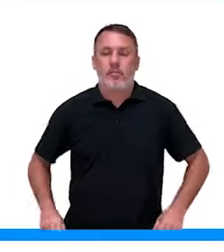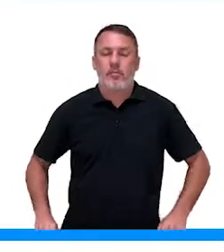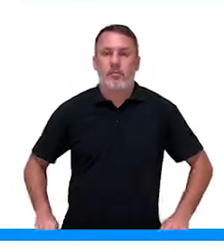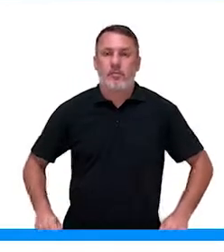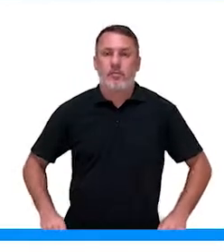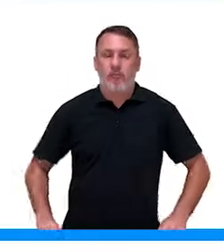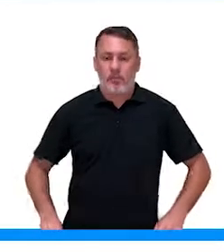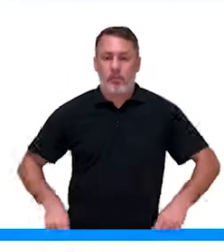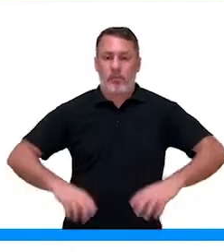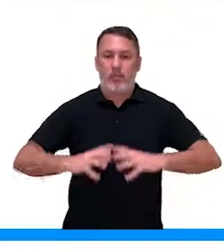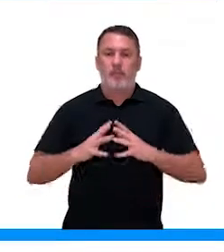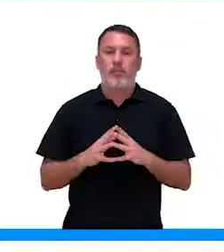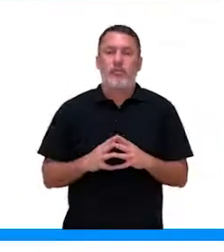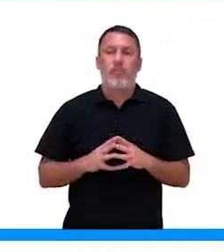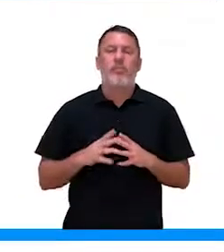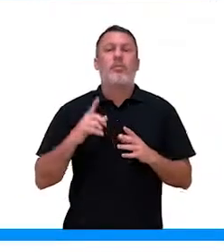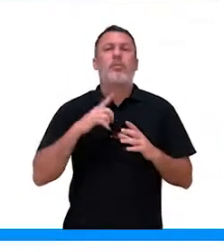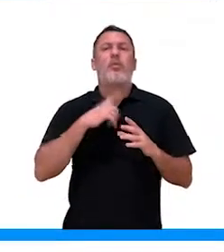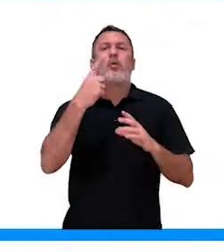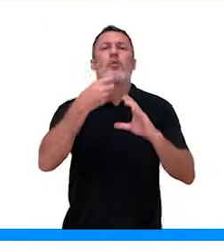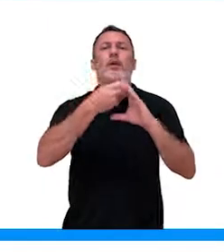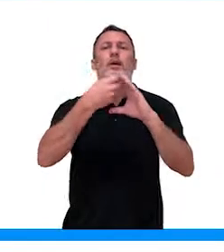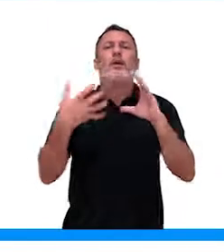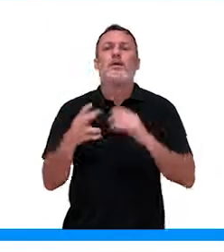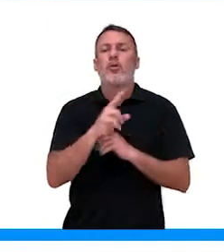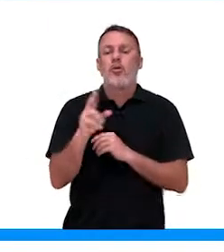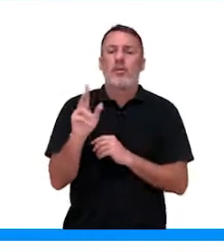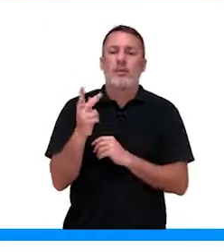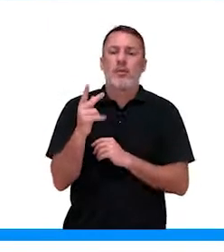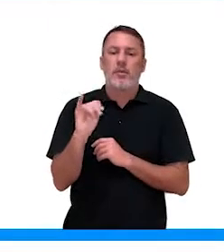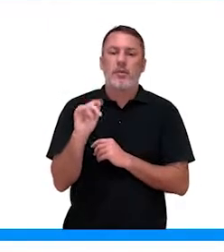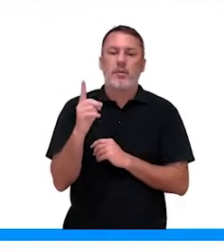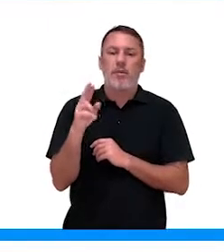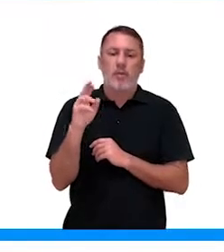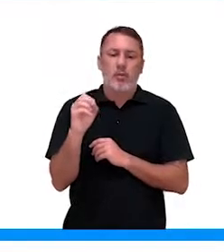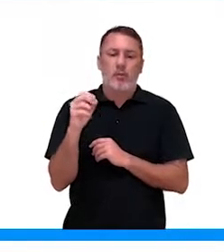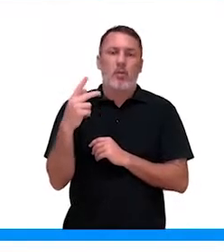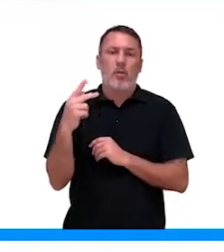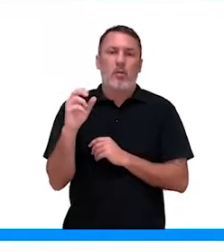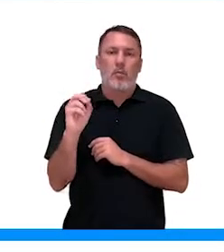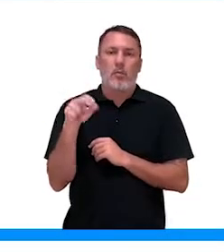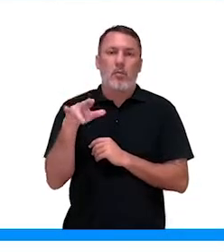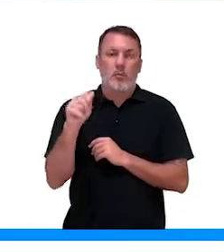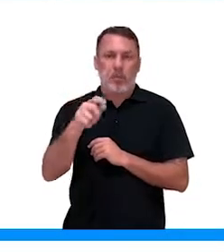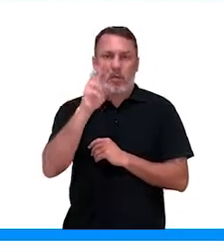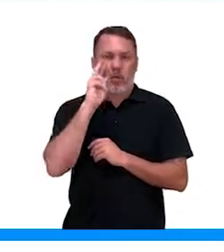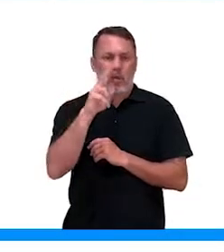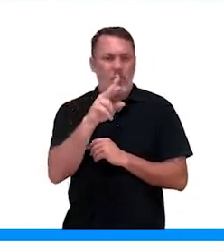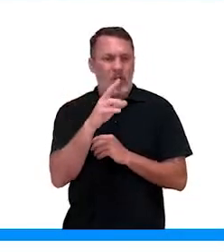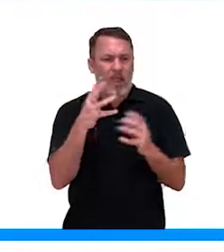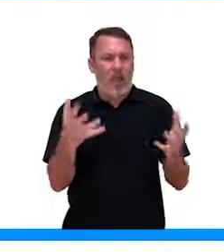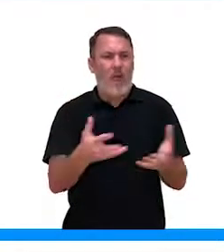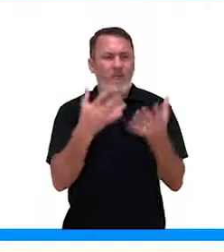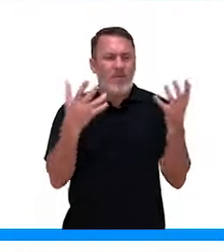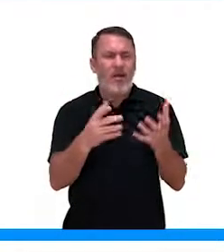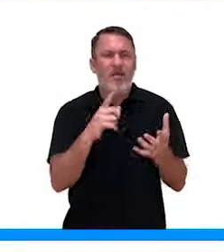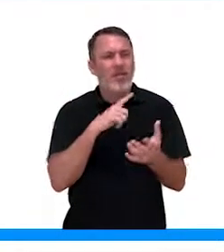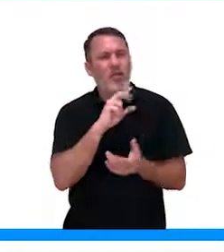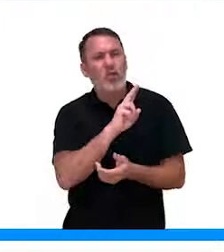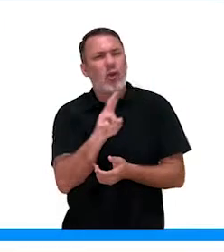Uma característica que a gente tem é a hidroponia. Às vezes, vocês vão no supermercado, vão comprar uma alface e tem escrito assim, alface